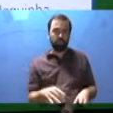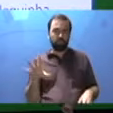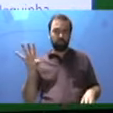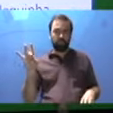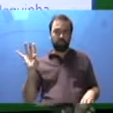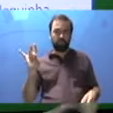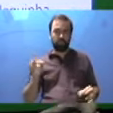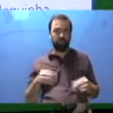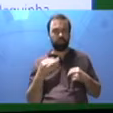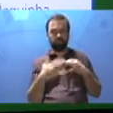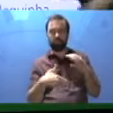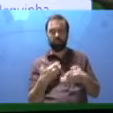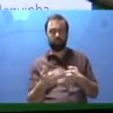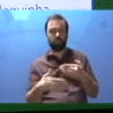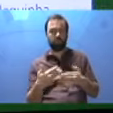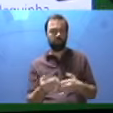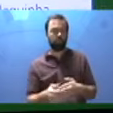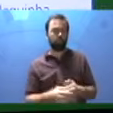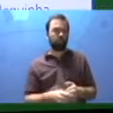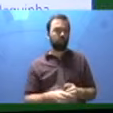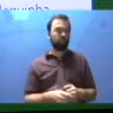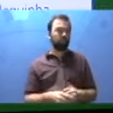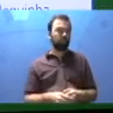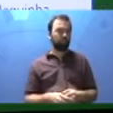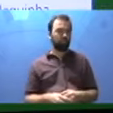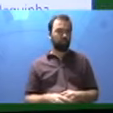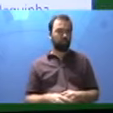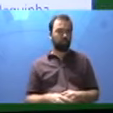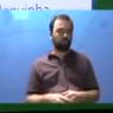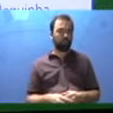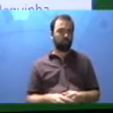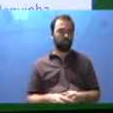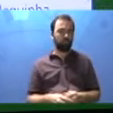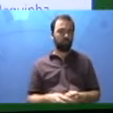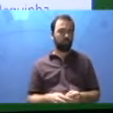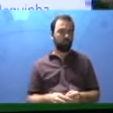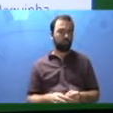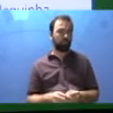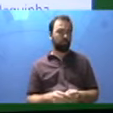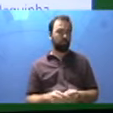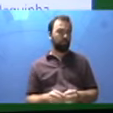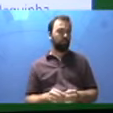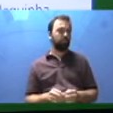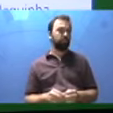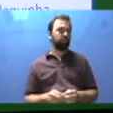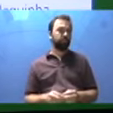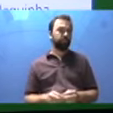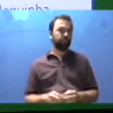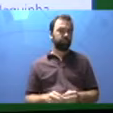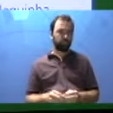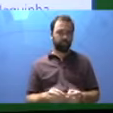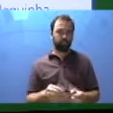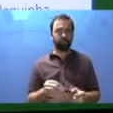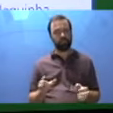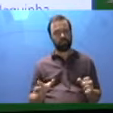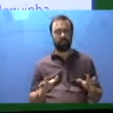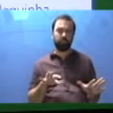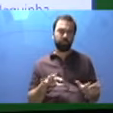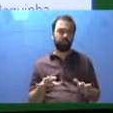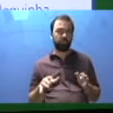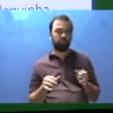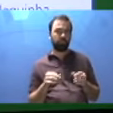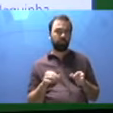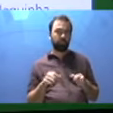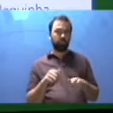ia colar depois que a professora falou, tá legal, tá certo, representado a proporção correta entre eles. E se necessário,